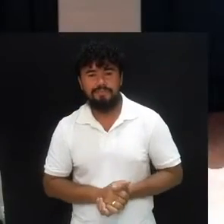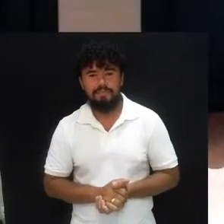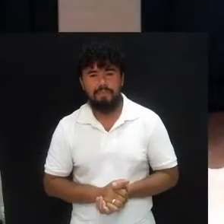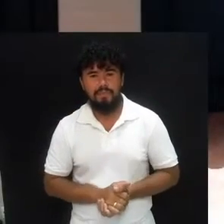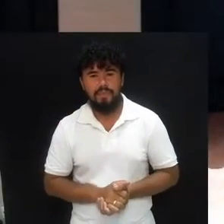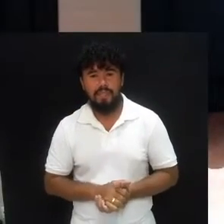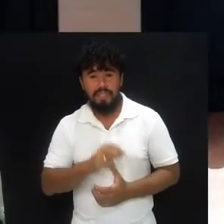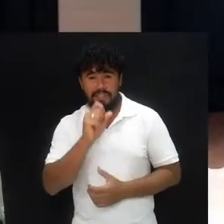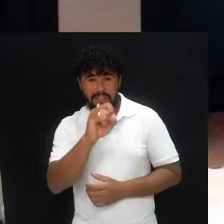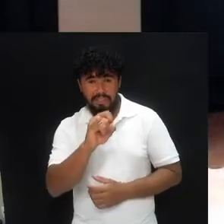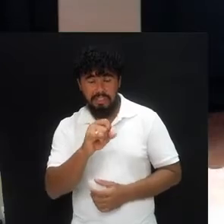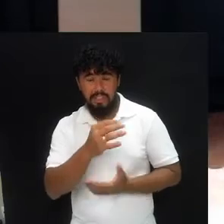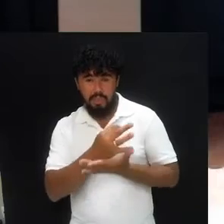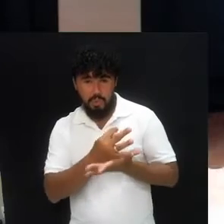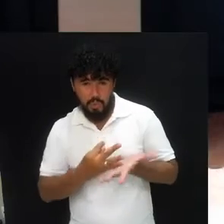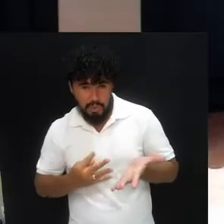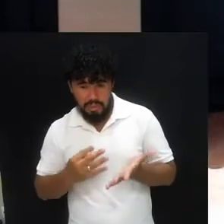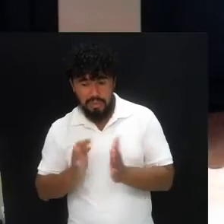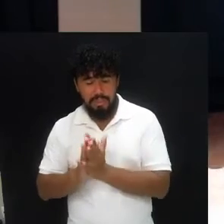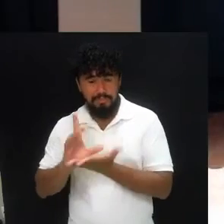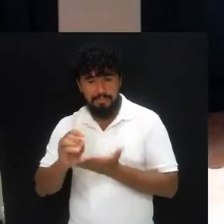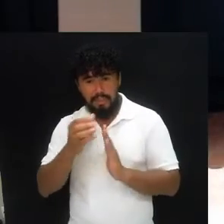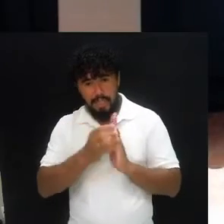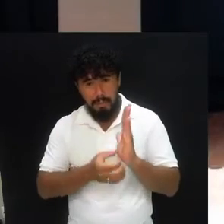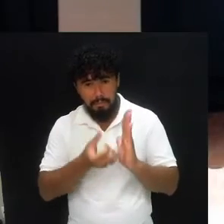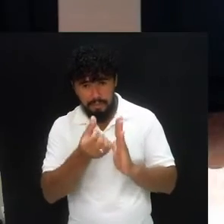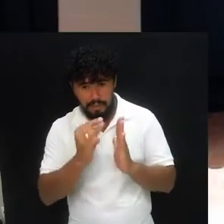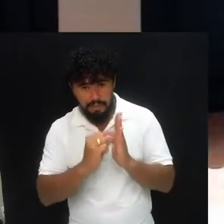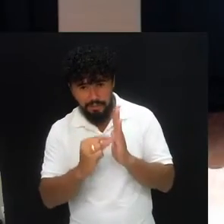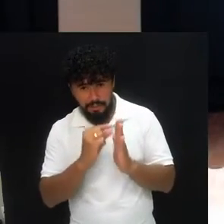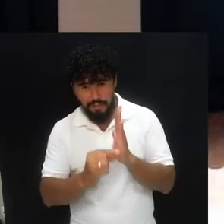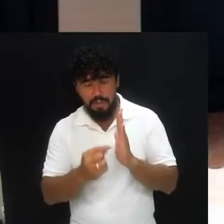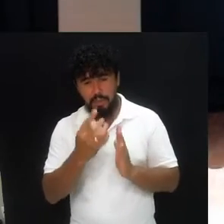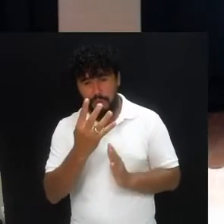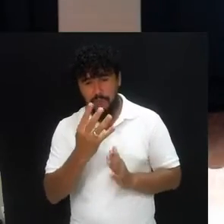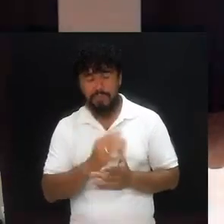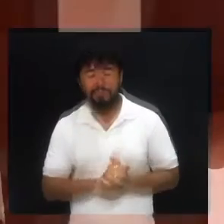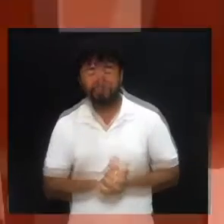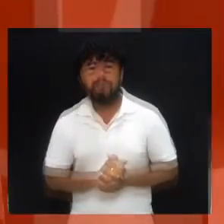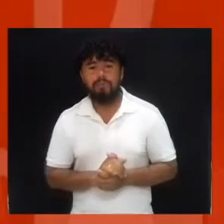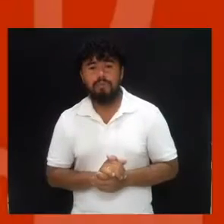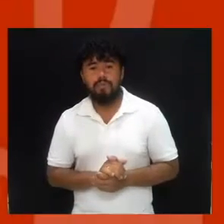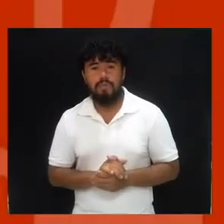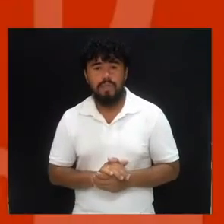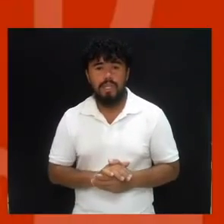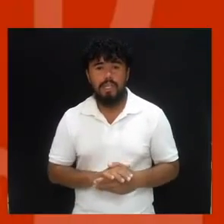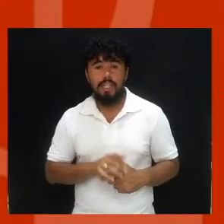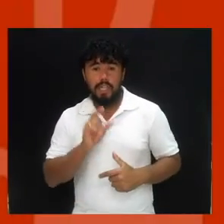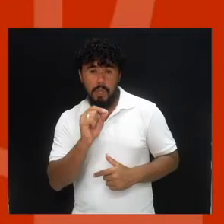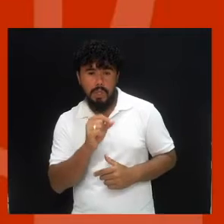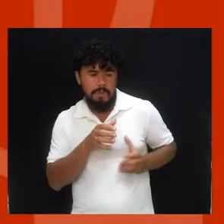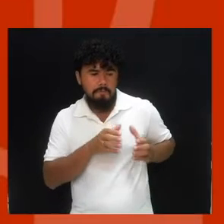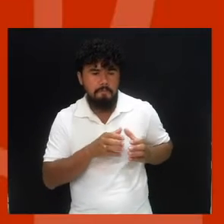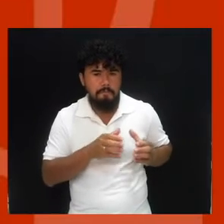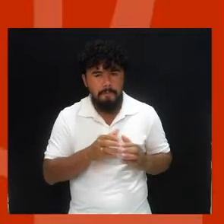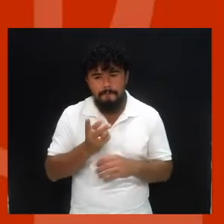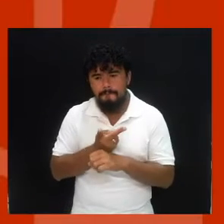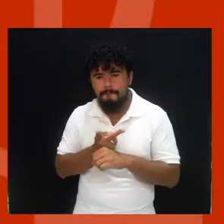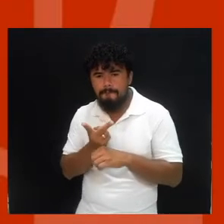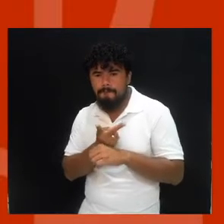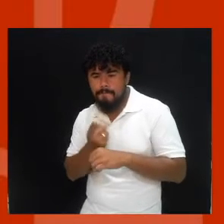formos para o texto sagrado, você vai ver em Daniel capítulo 6, no versículo de número 4, procuravam ocasião para